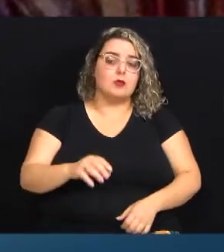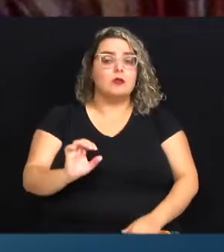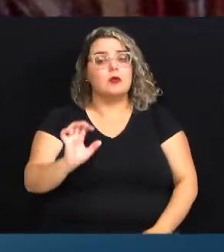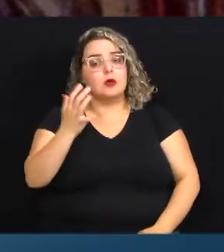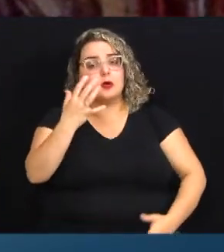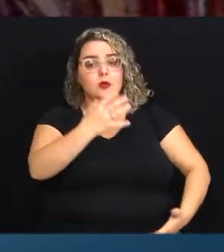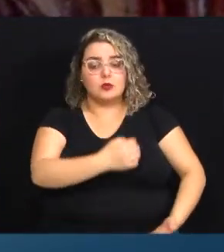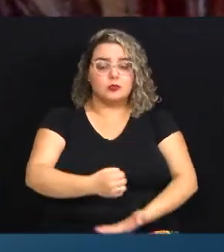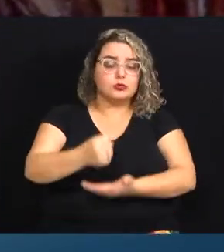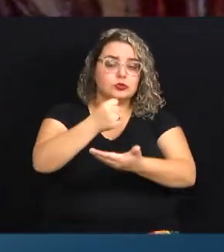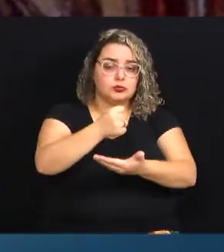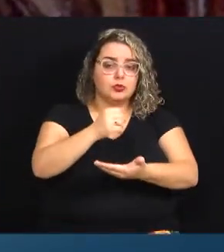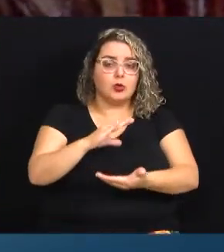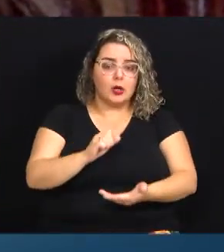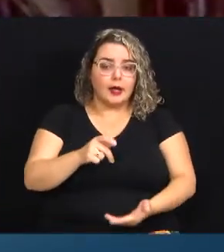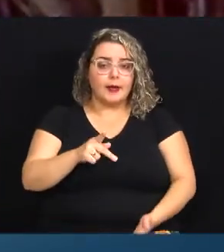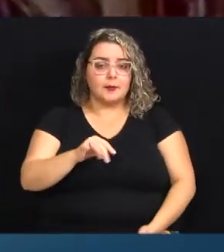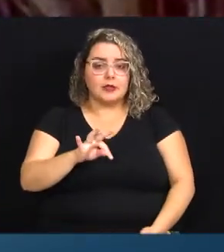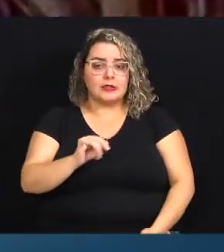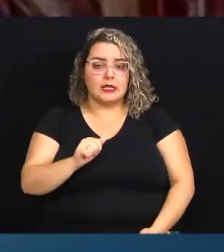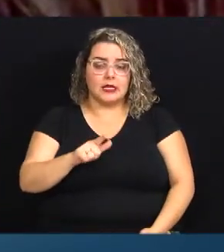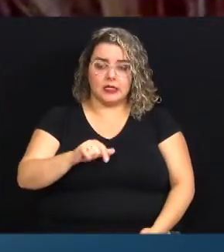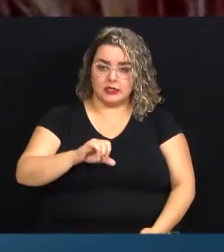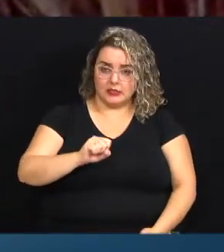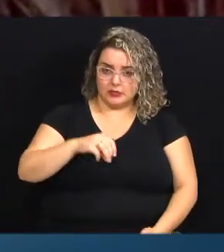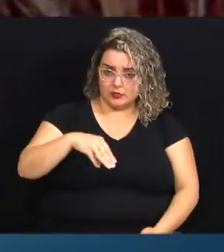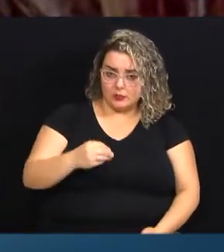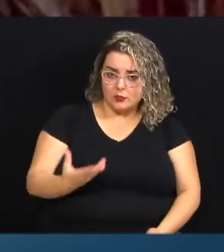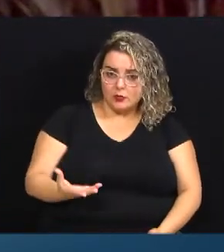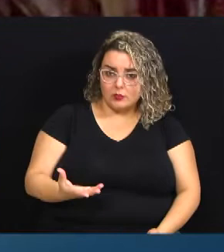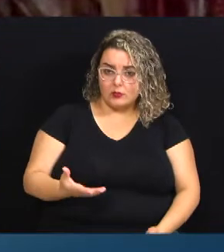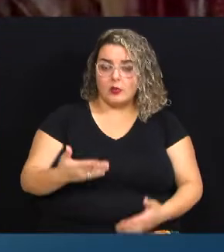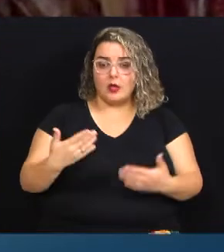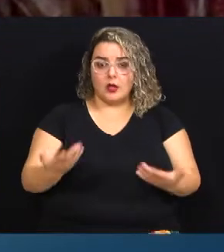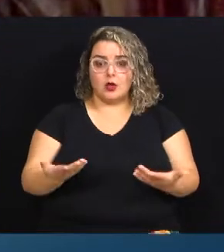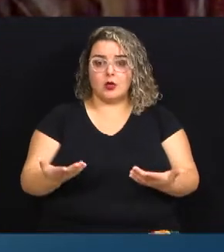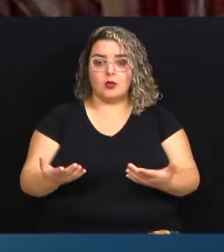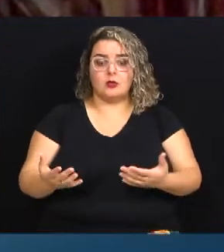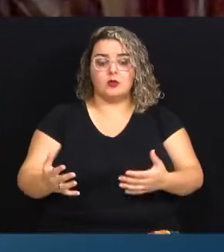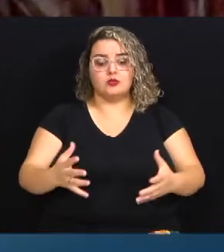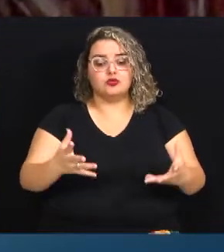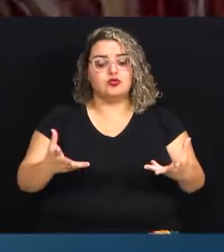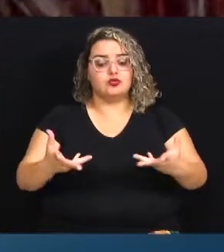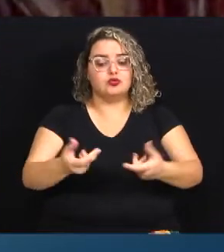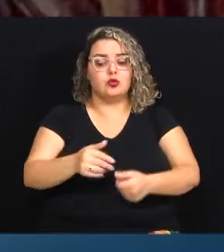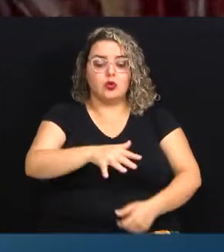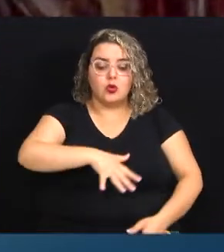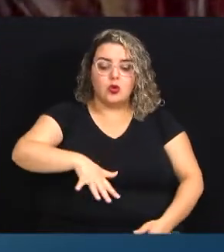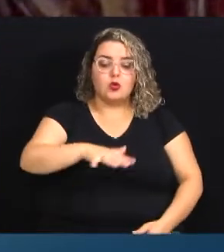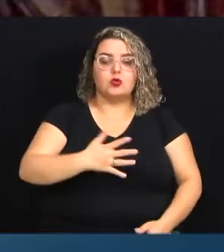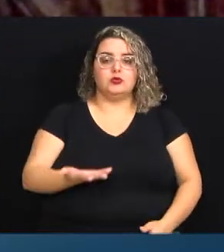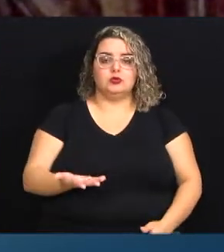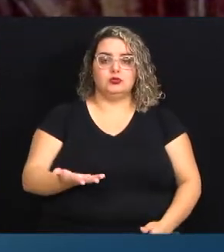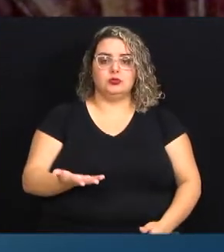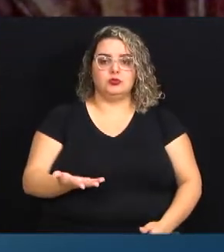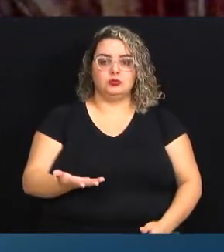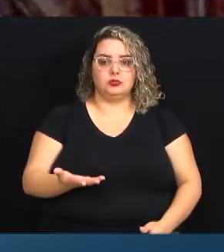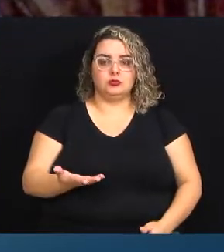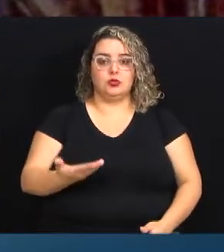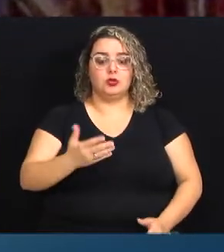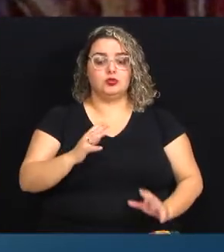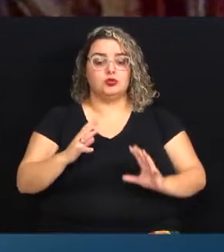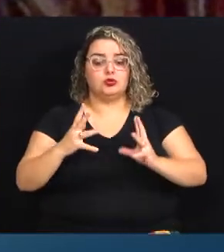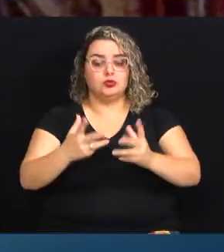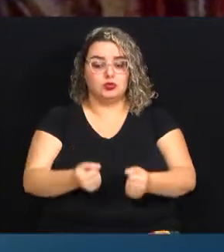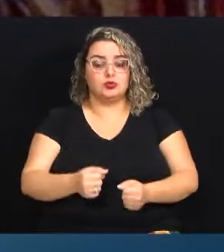A economia solidária está baseada na propriedade coletiva dos meios de produção, não na propriedade privada. Todo